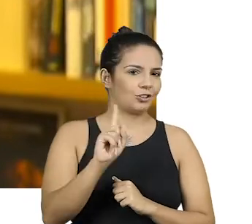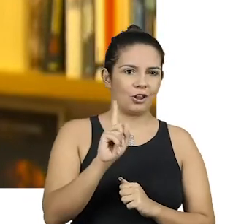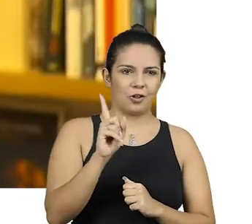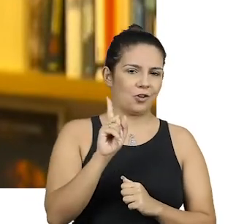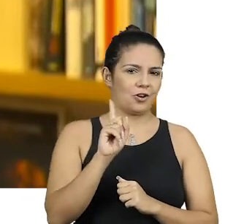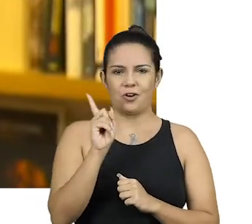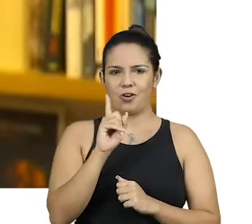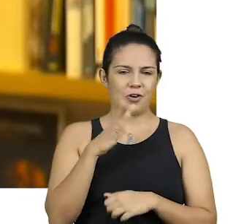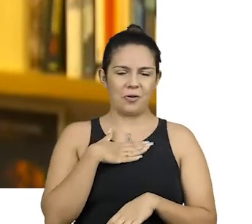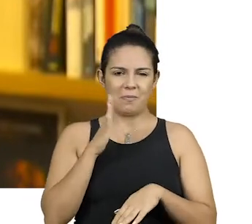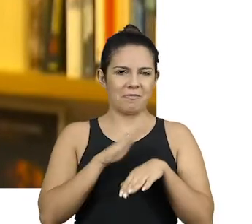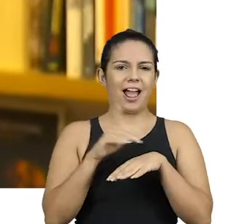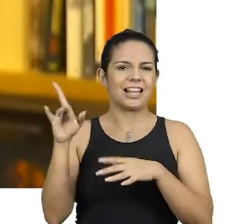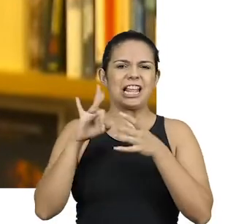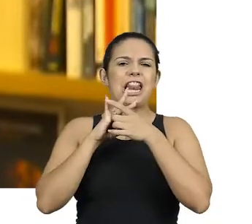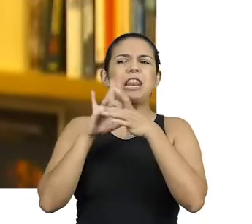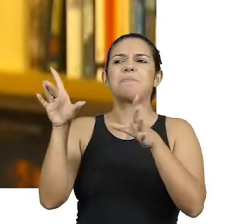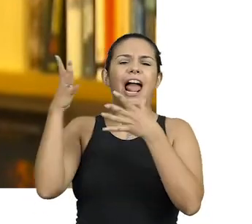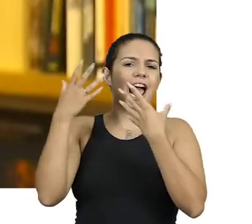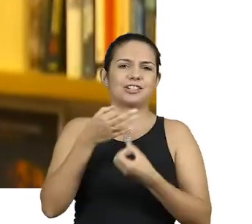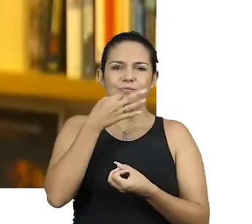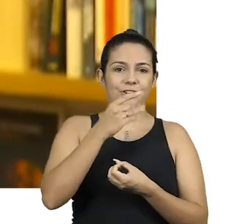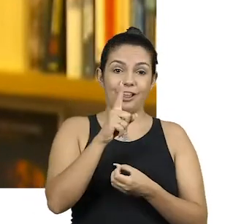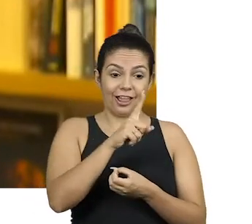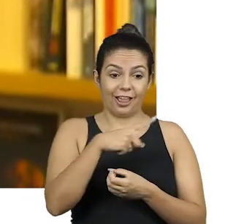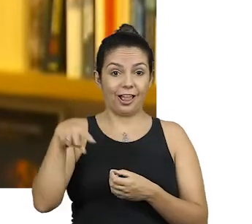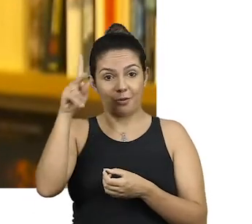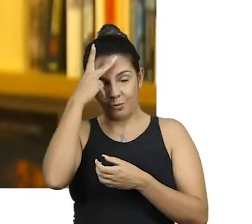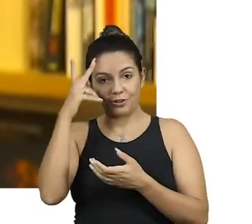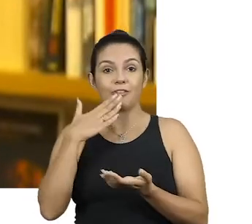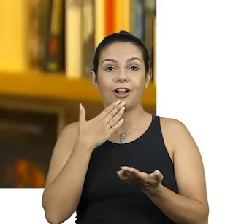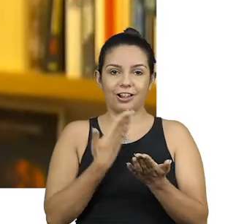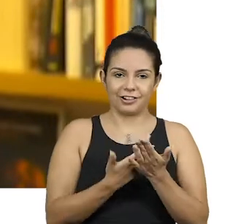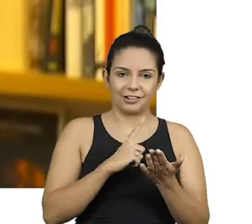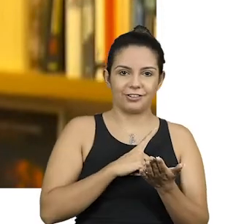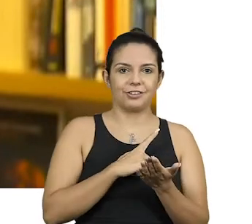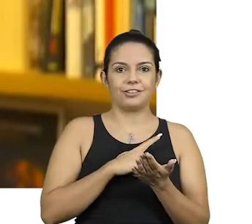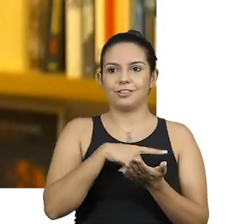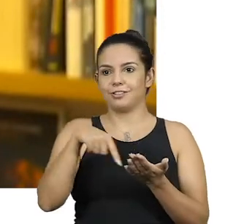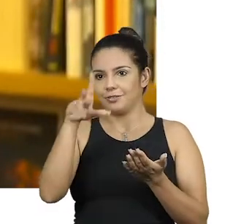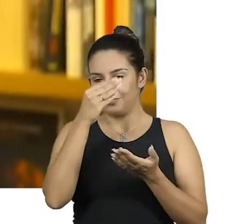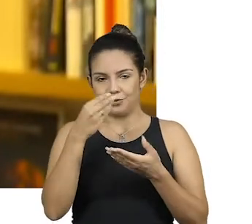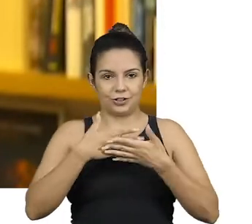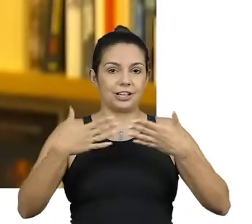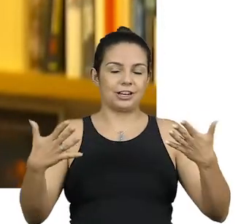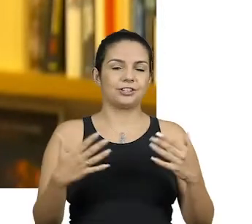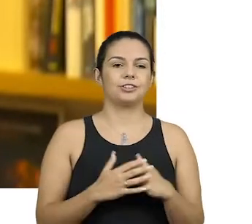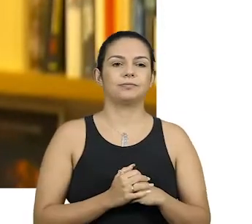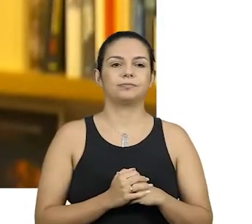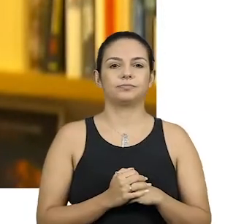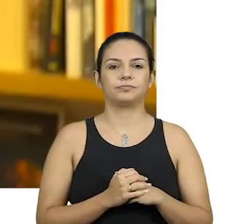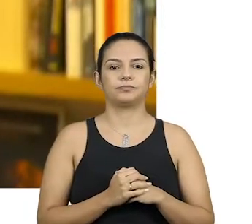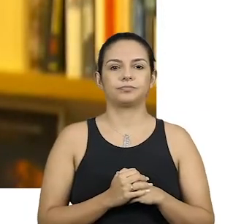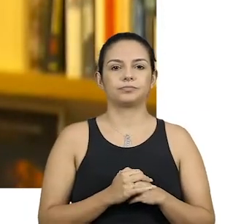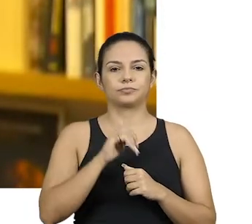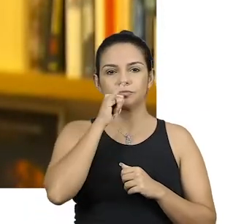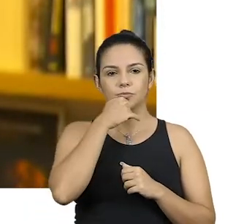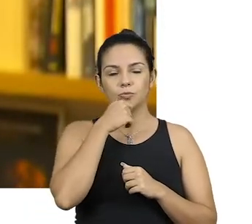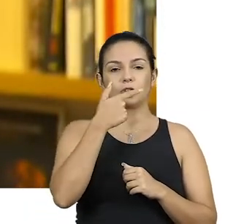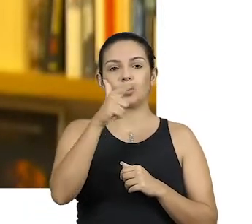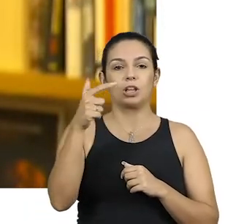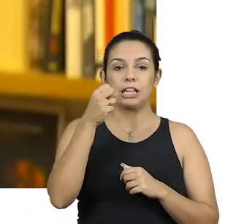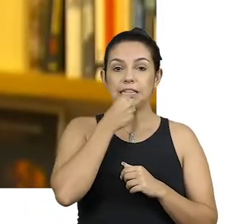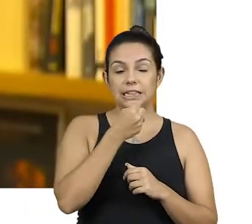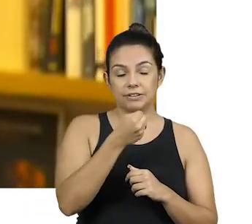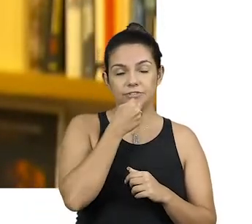mais esse liberalóide. Isso deu uma repercussão, teve uma repercussão muito grande. infelizmente, uma das outras